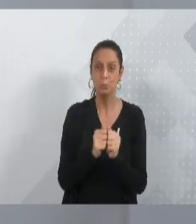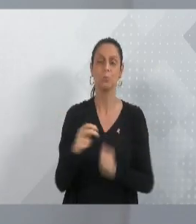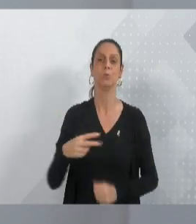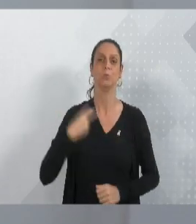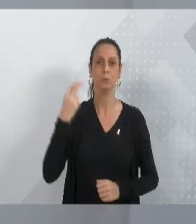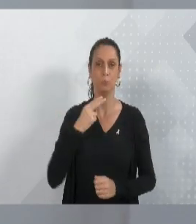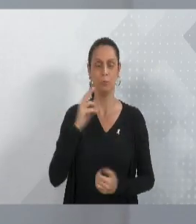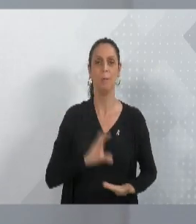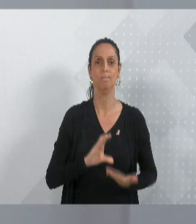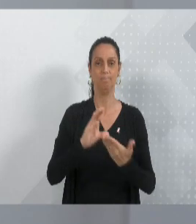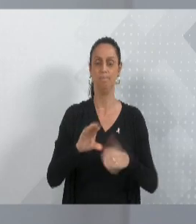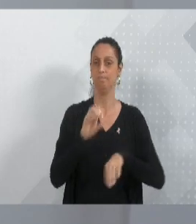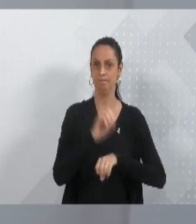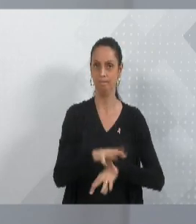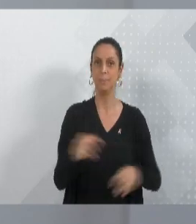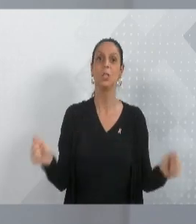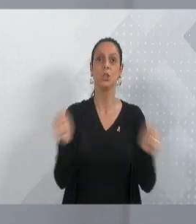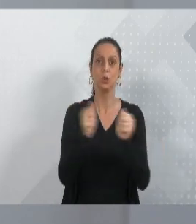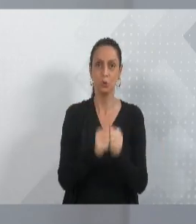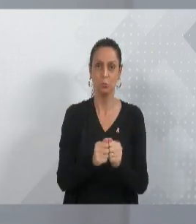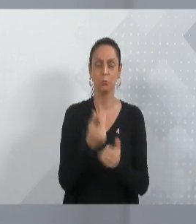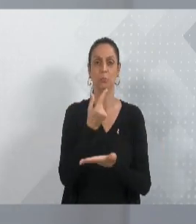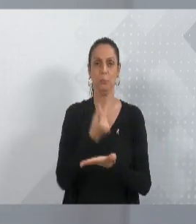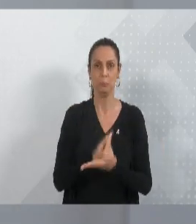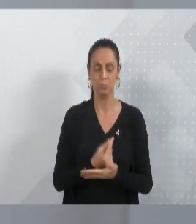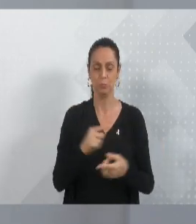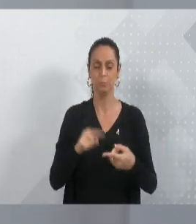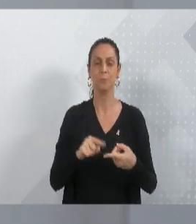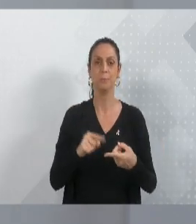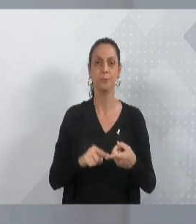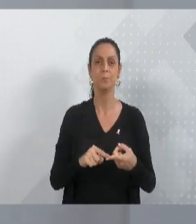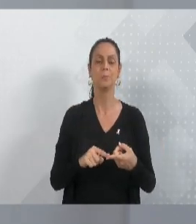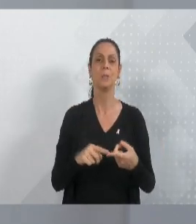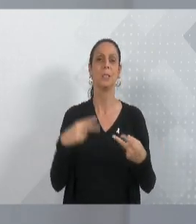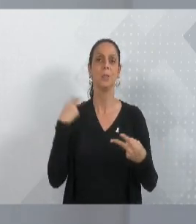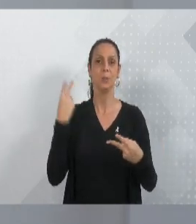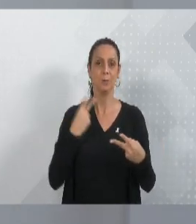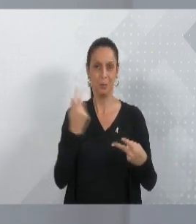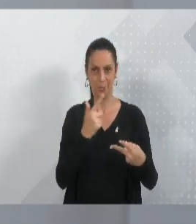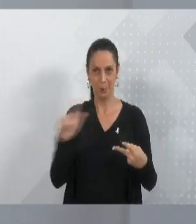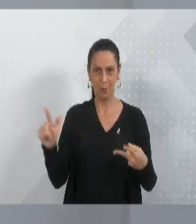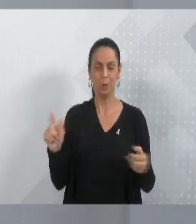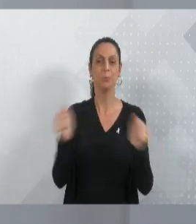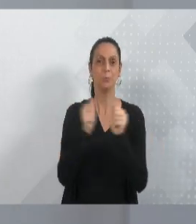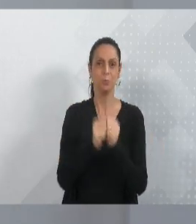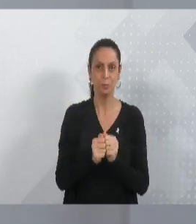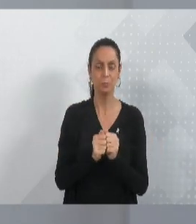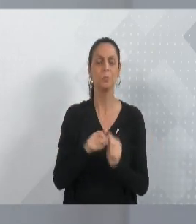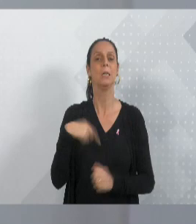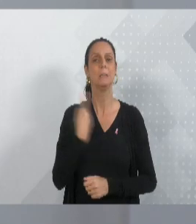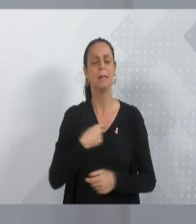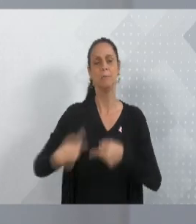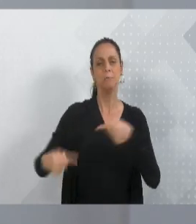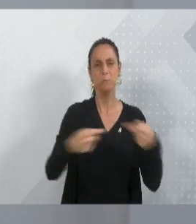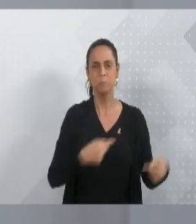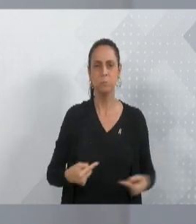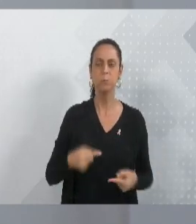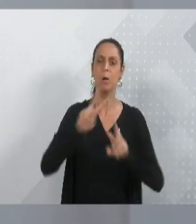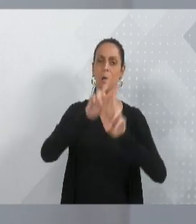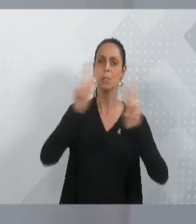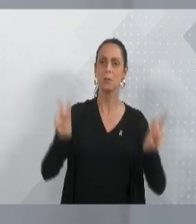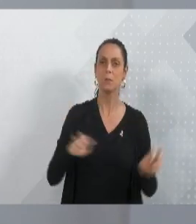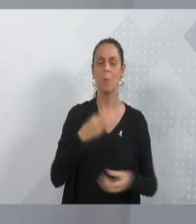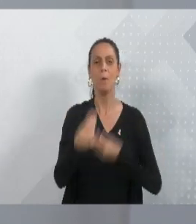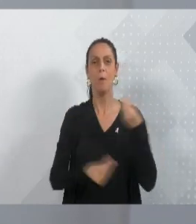Comissão de Educação, o vereador Cristiano Loureiro, o vereador Tubarão, para que a gente pudesse estar aqui discutindo como a